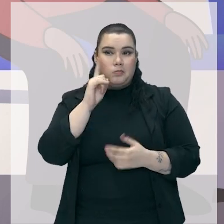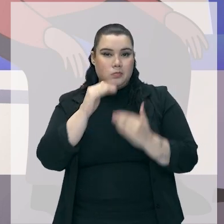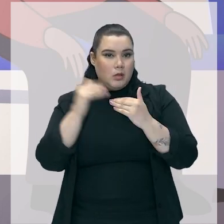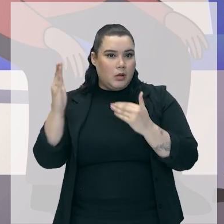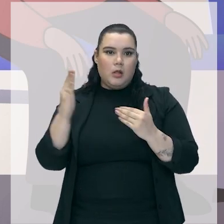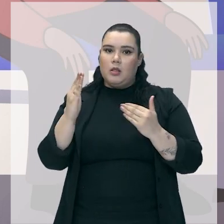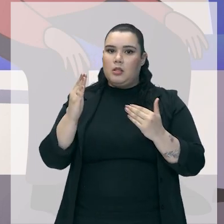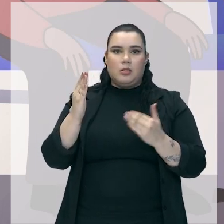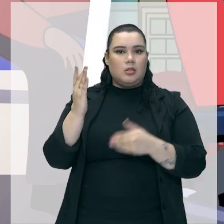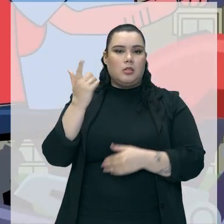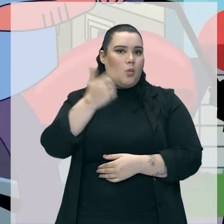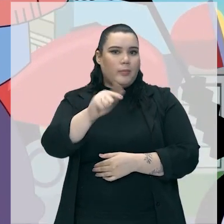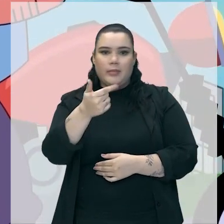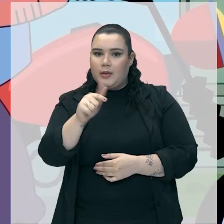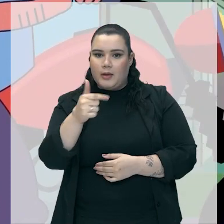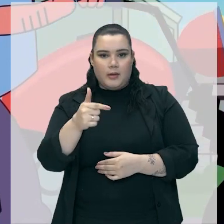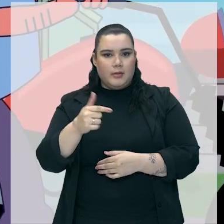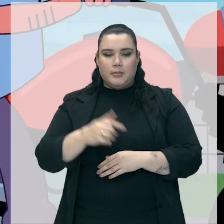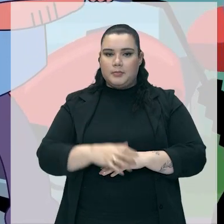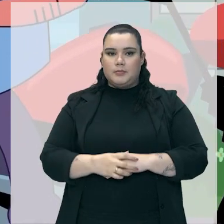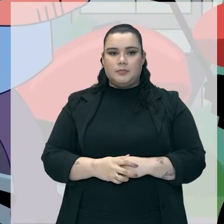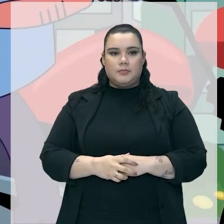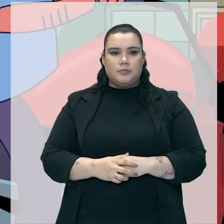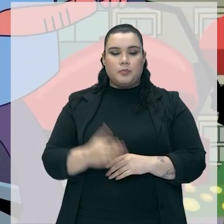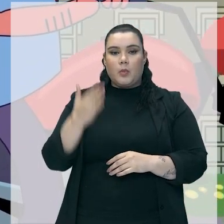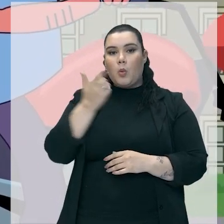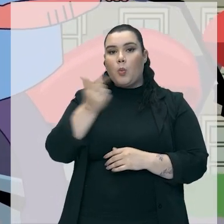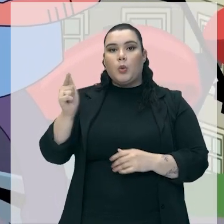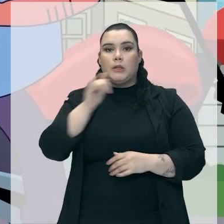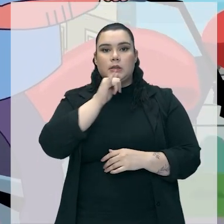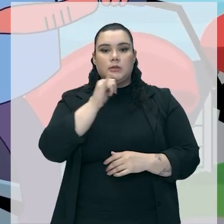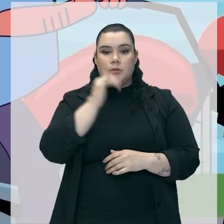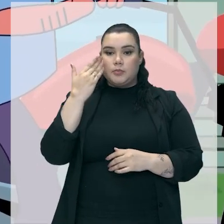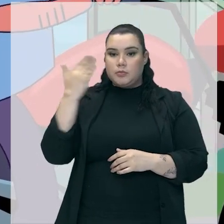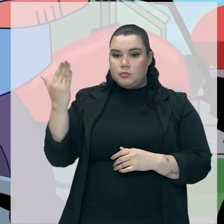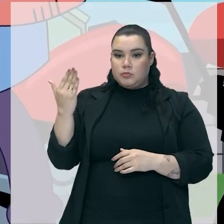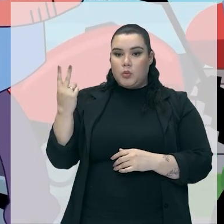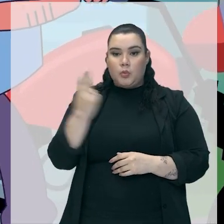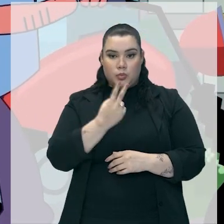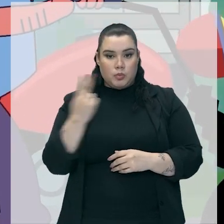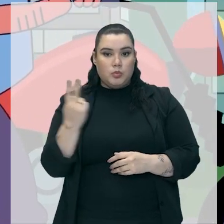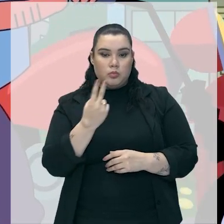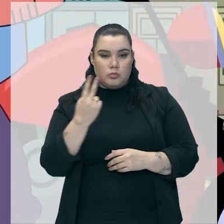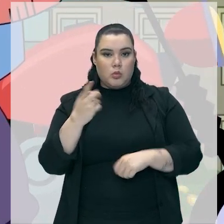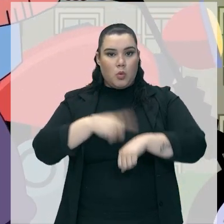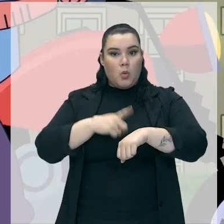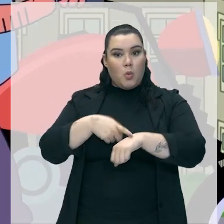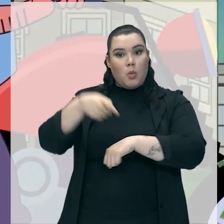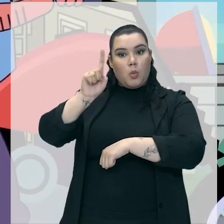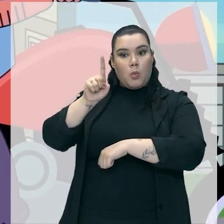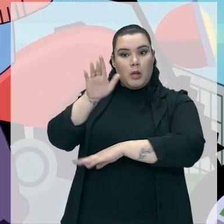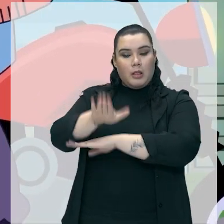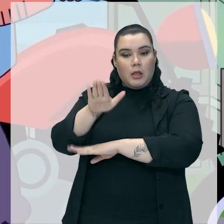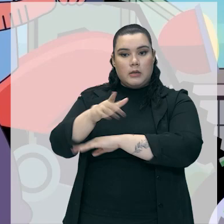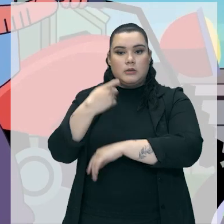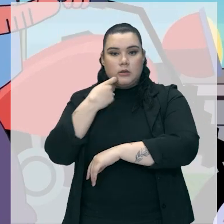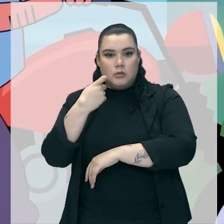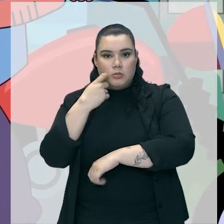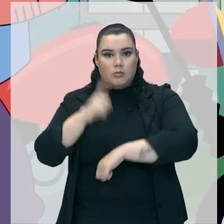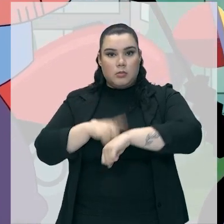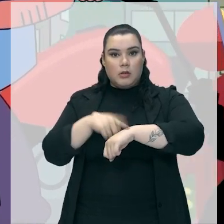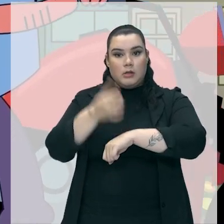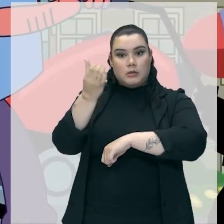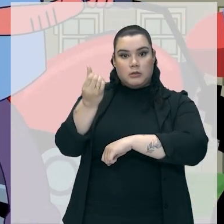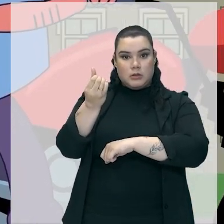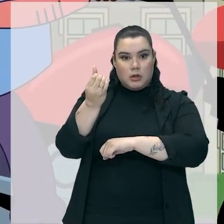ele deveria, ele teria acesso. Olha esse outro exemplo, esses dois aí, uma da tarde de sexta-feira, mas deu seis da tarde,